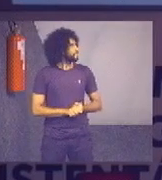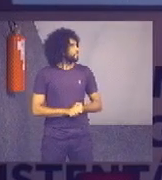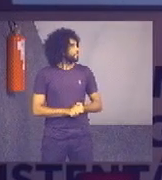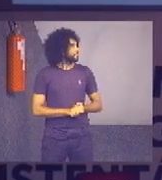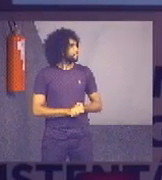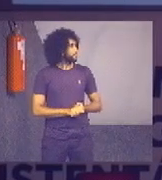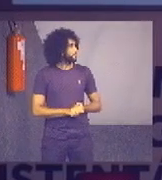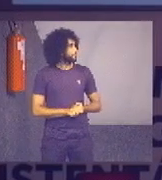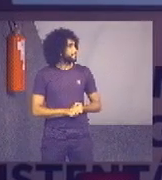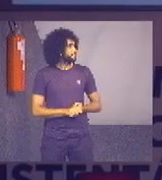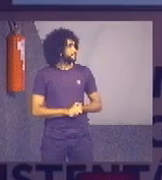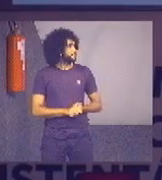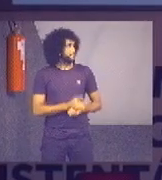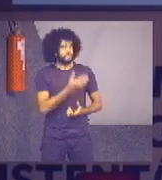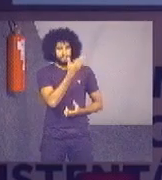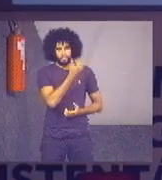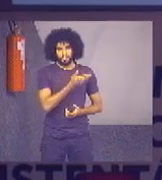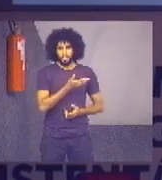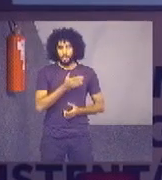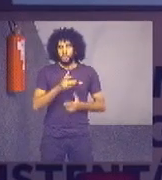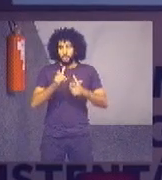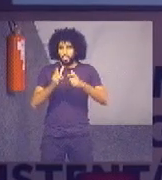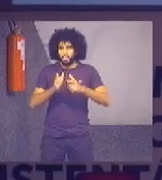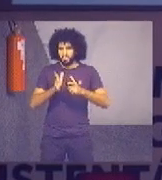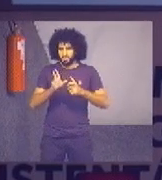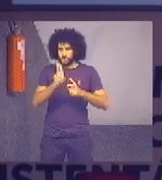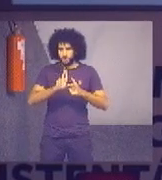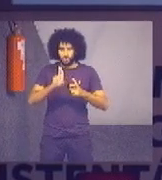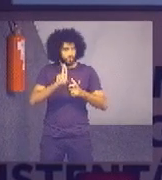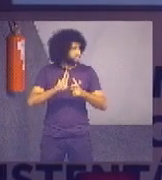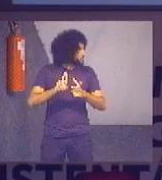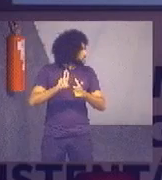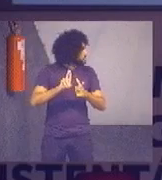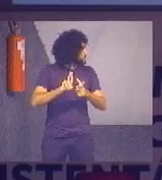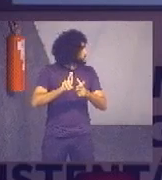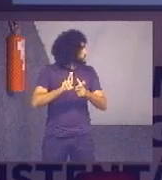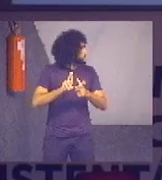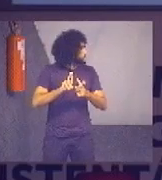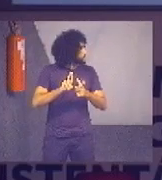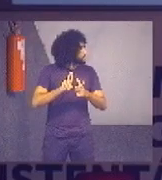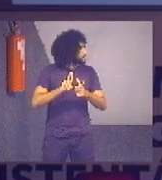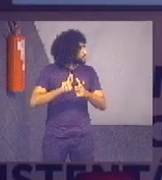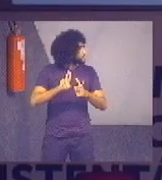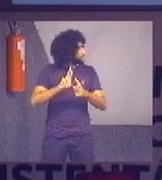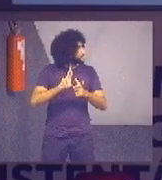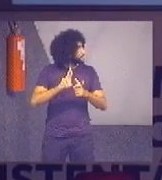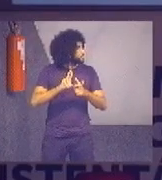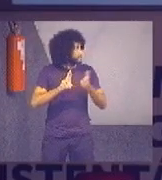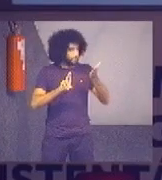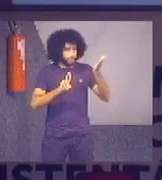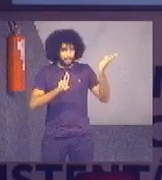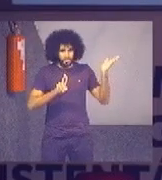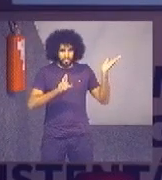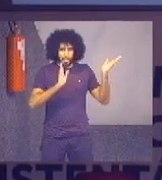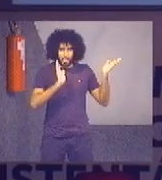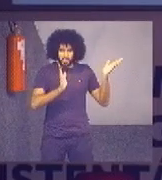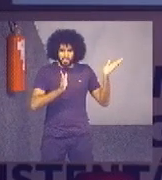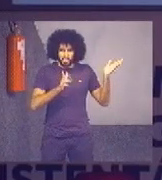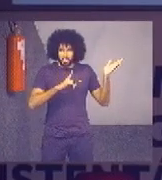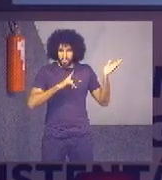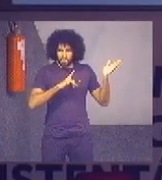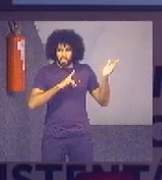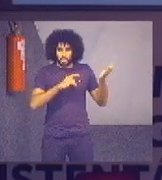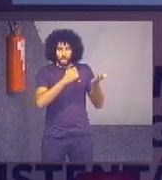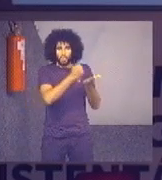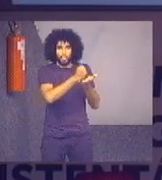e aqui tribunais que já utilizam de outsourcing. Então, 61% dos tribunais já tem algum tipo de